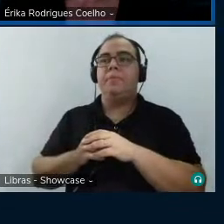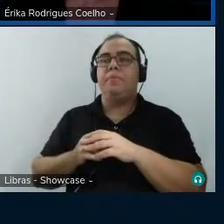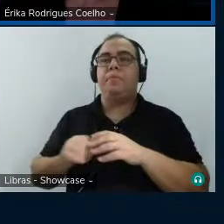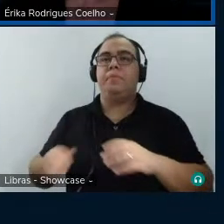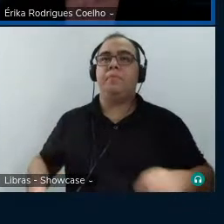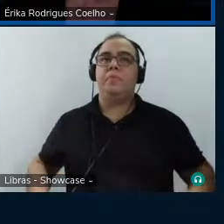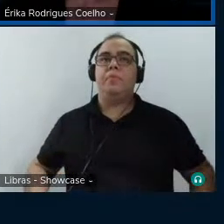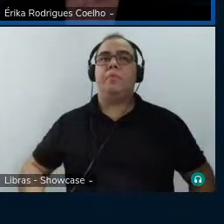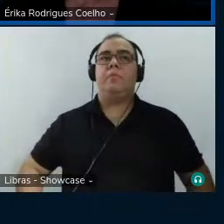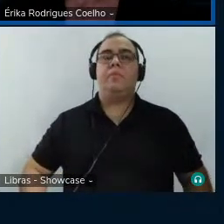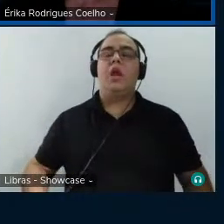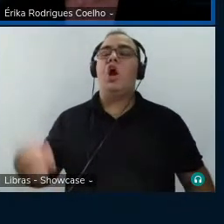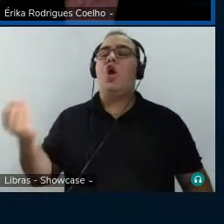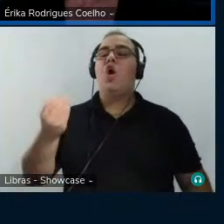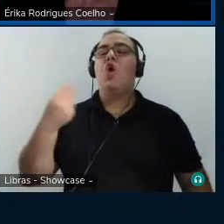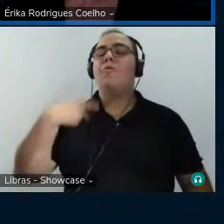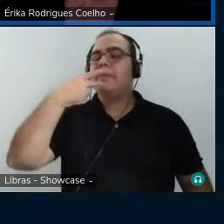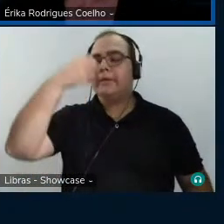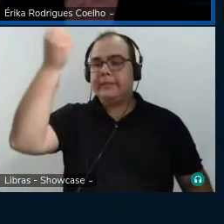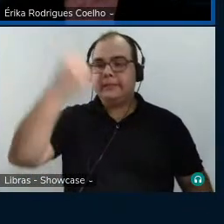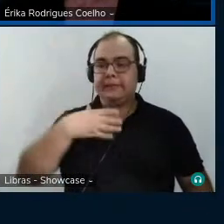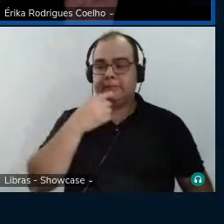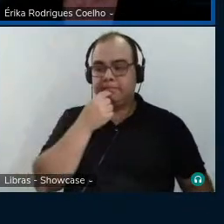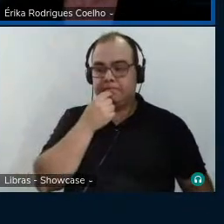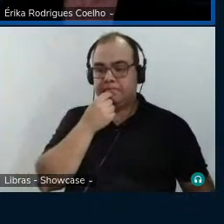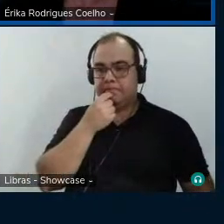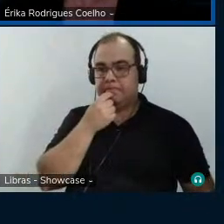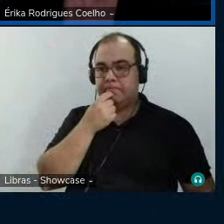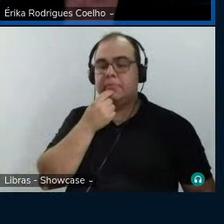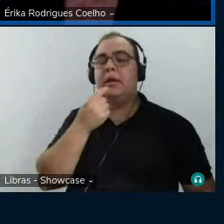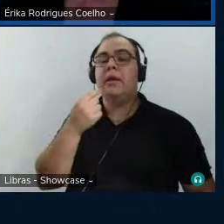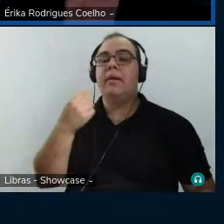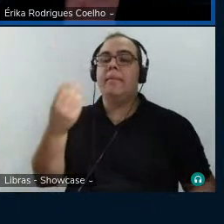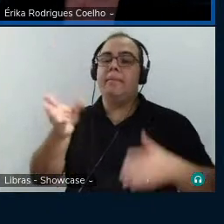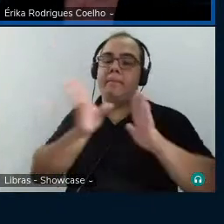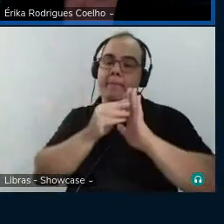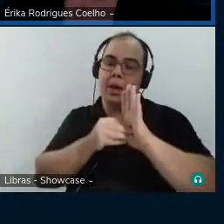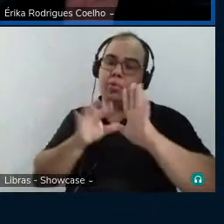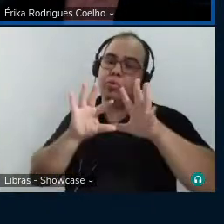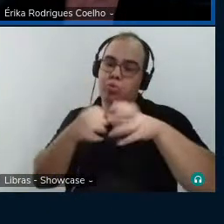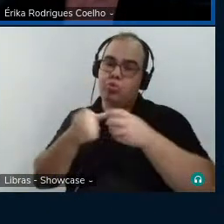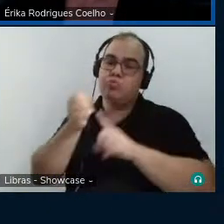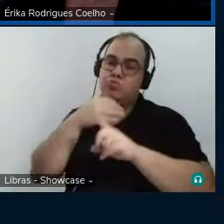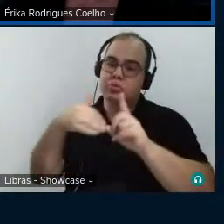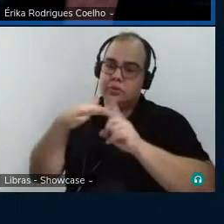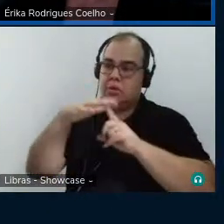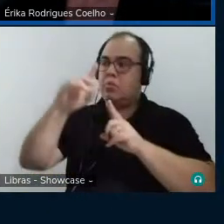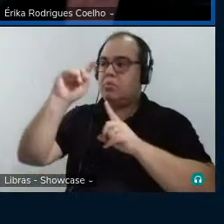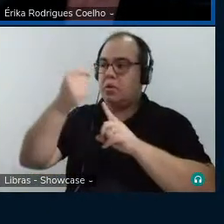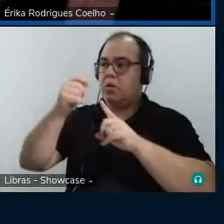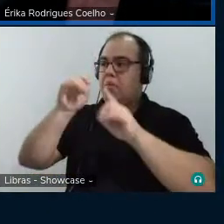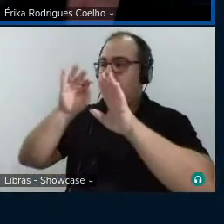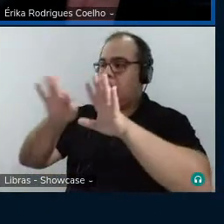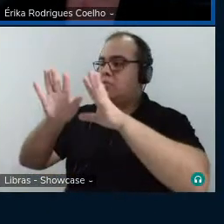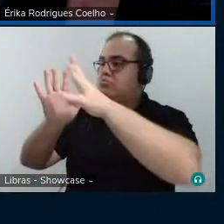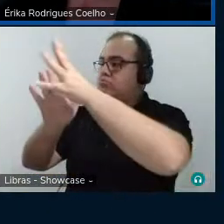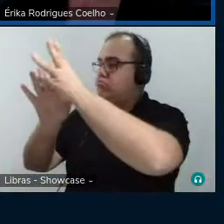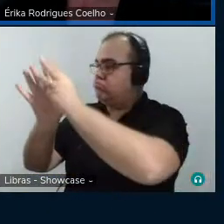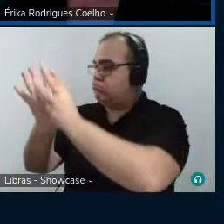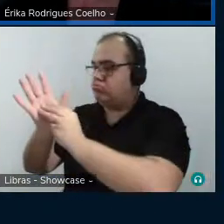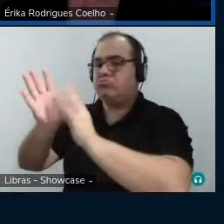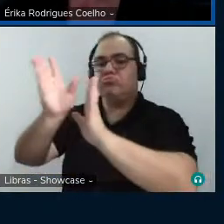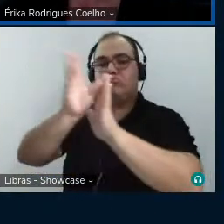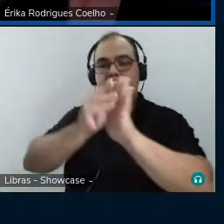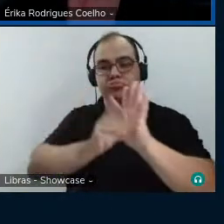como é que eu vou dizer? A pauta do grupo social negro, mas ela também promove outras pautas de outros grupos